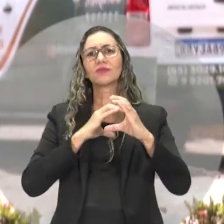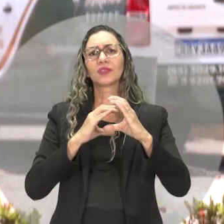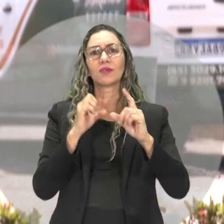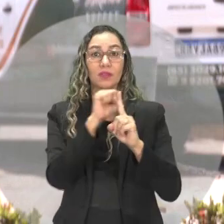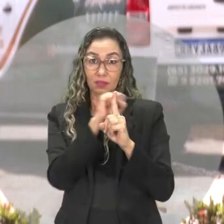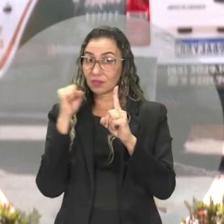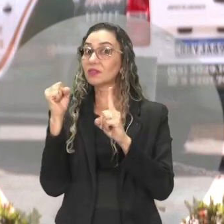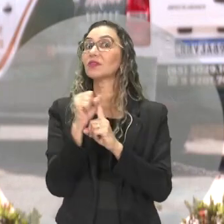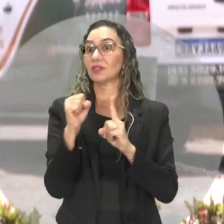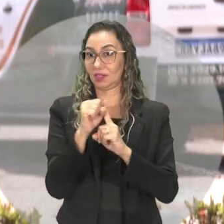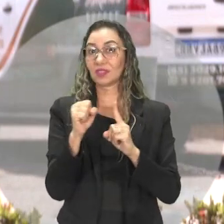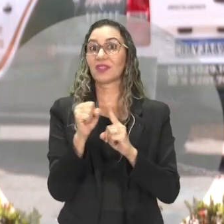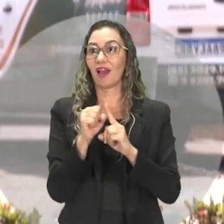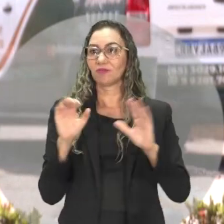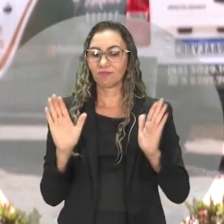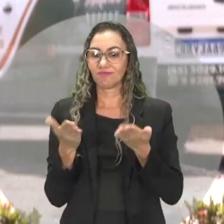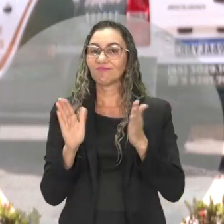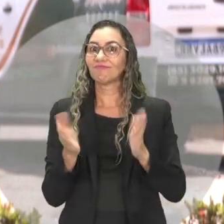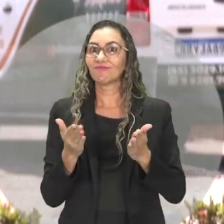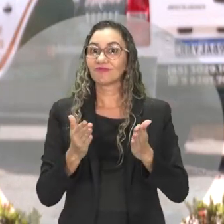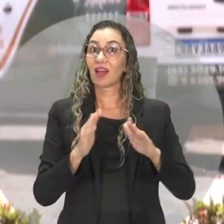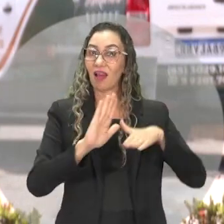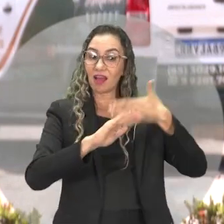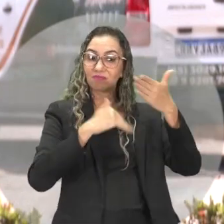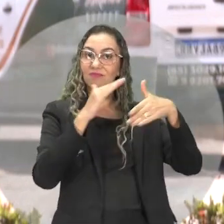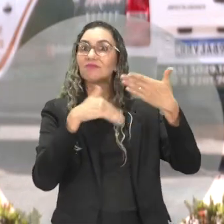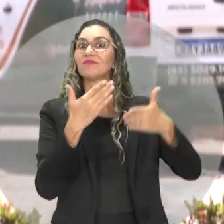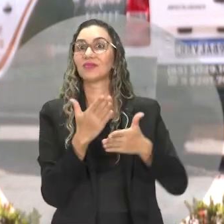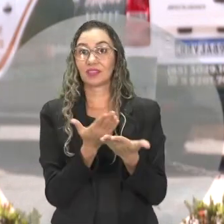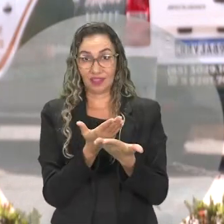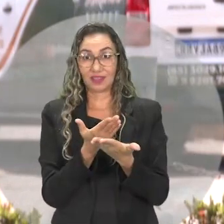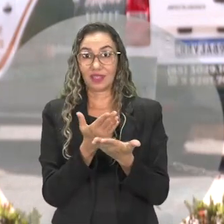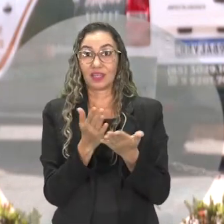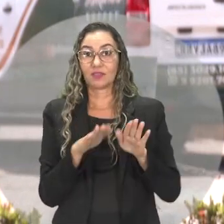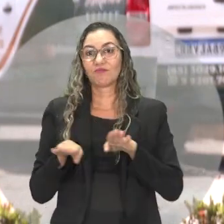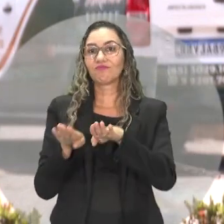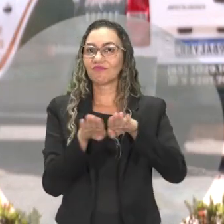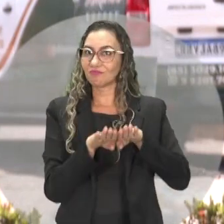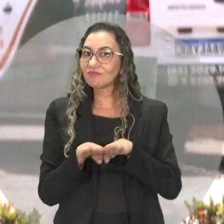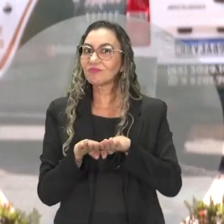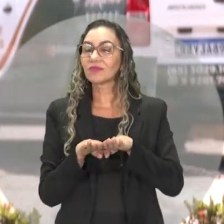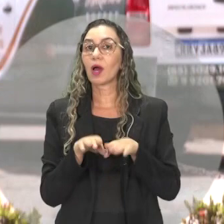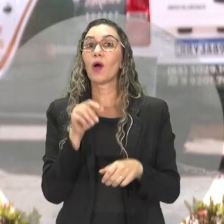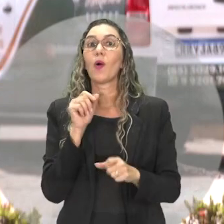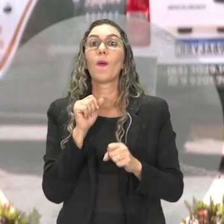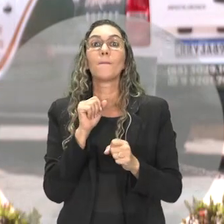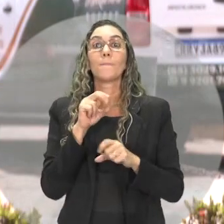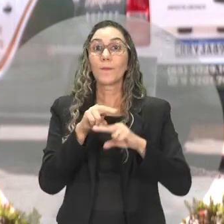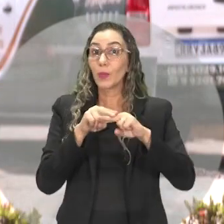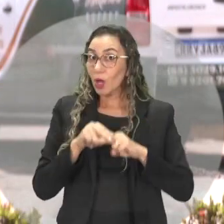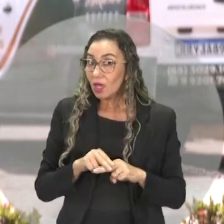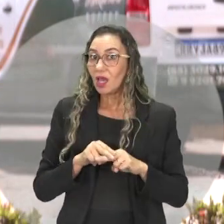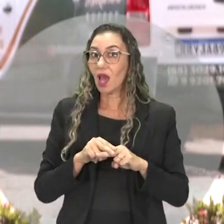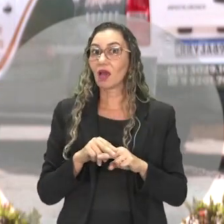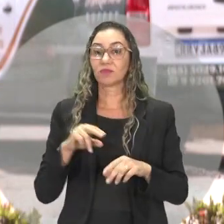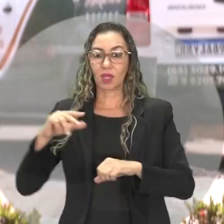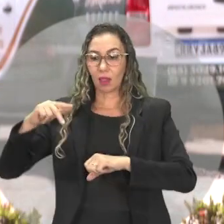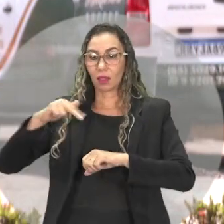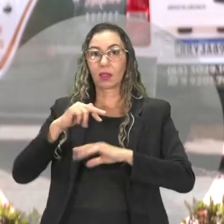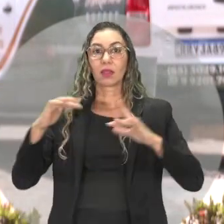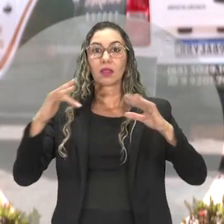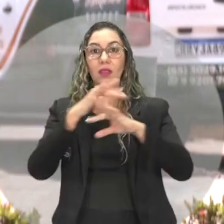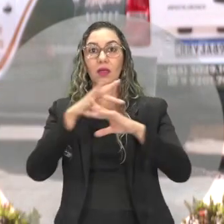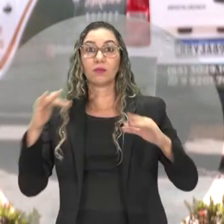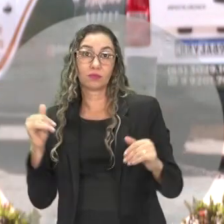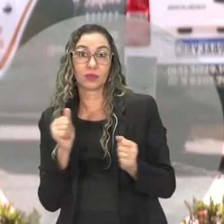têm contribuído para ampliar esse processo de inclusão. Isso porque, além da mobilidade urbana, o Estatuto da